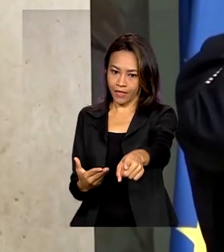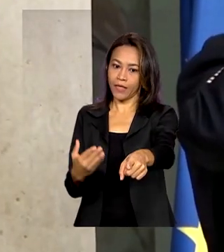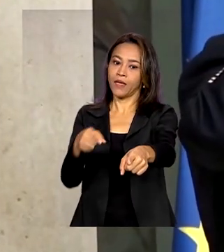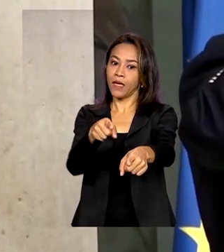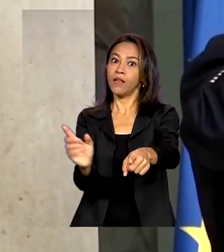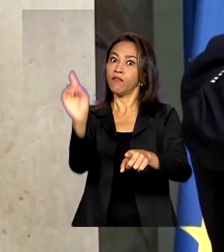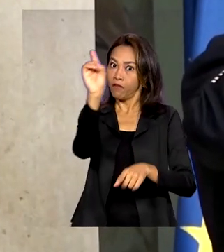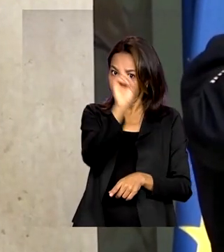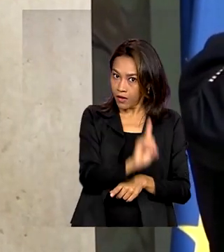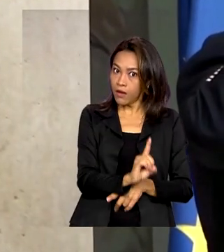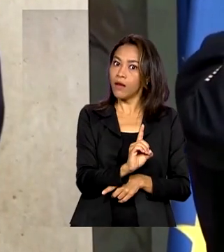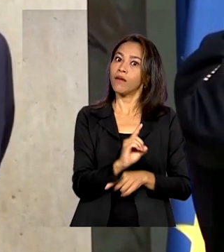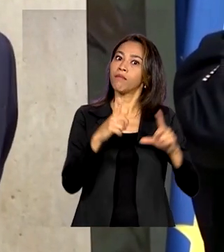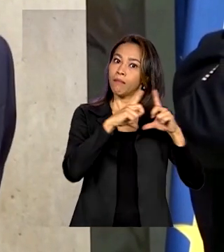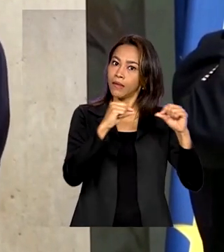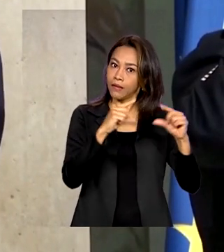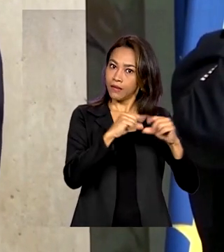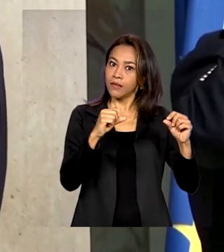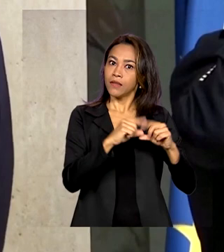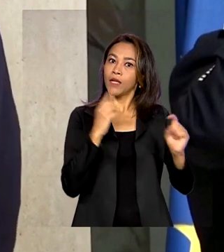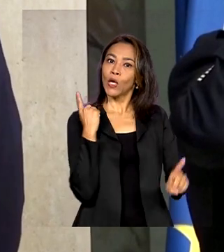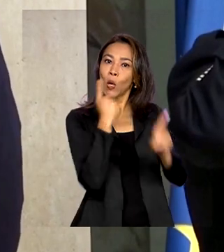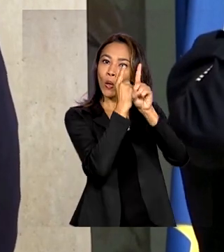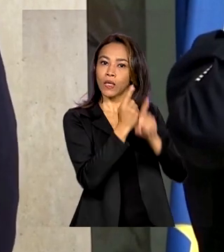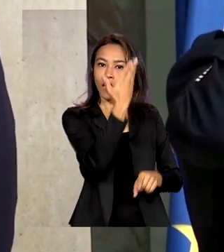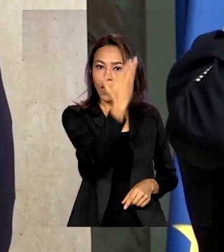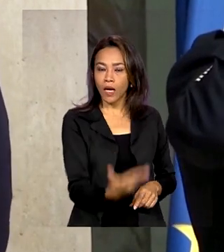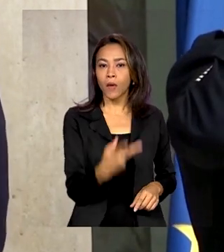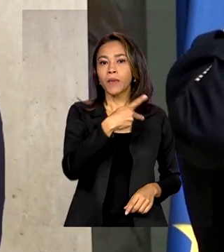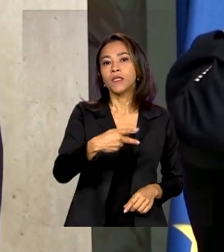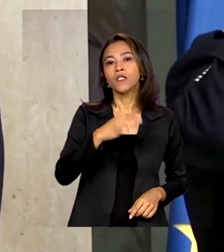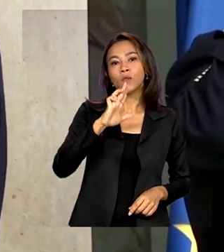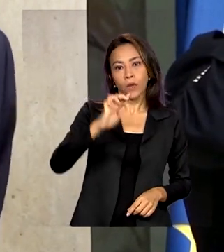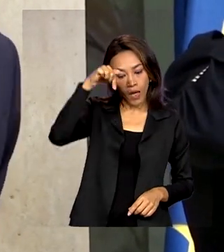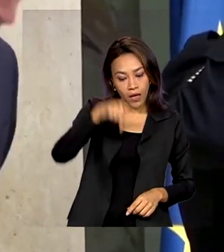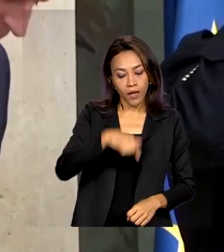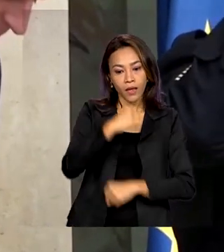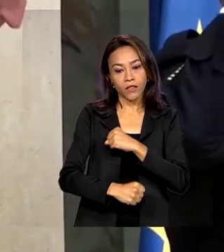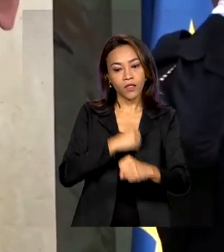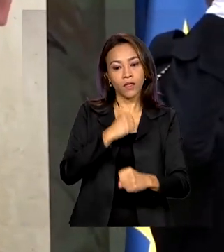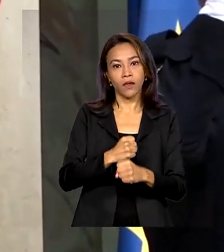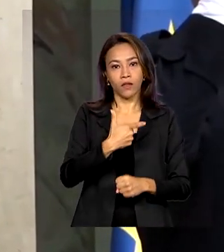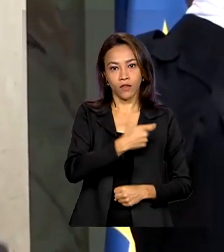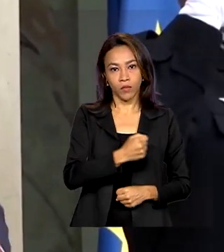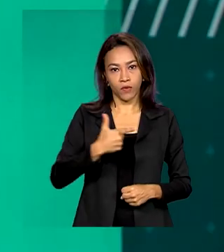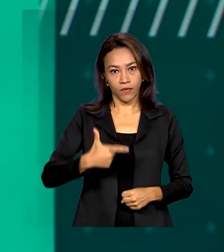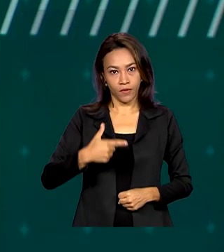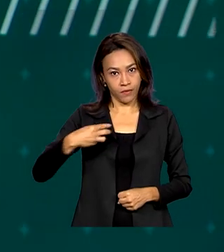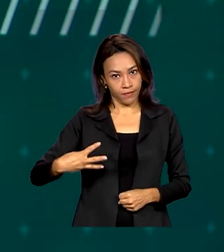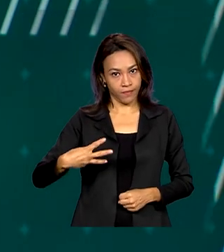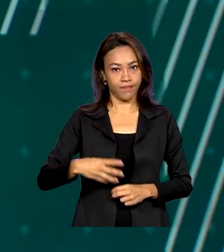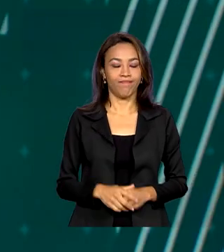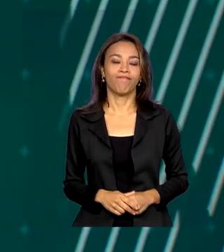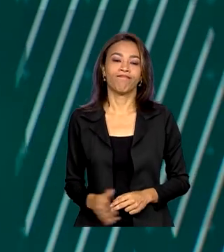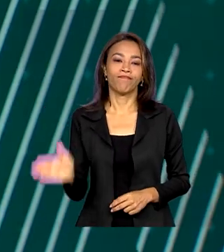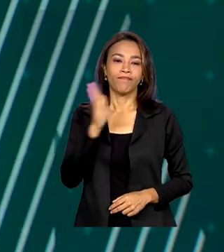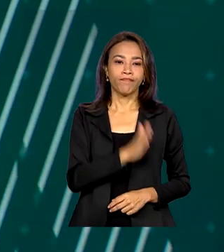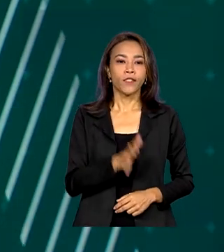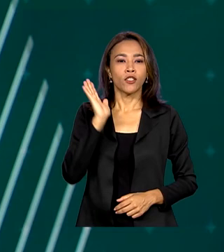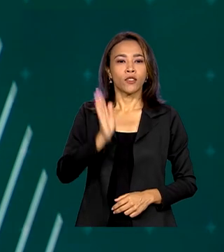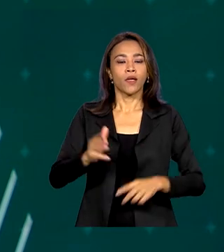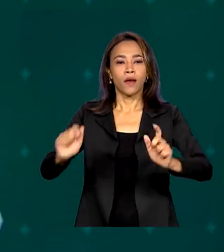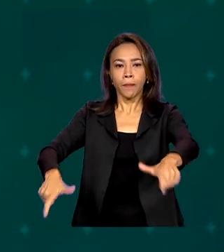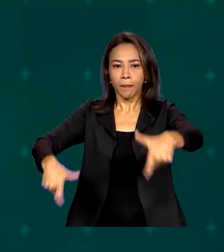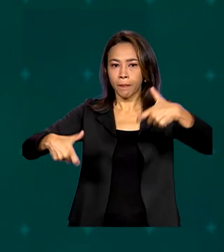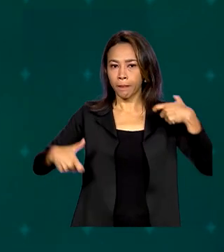venha à Brasília encontrar-se com o presidente Lula ainda neste ano de 2023. Tomou posse em